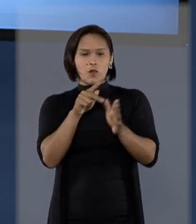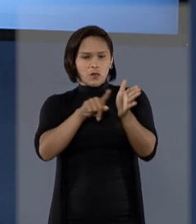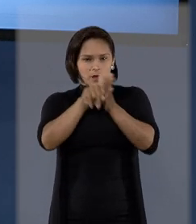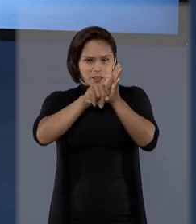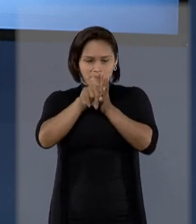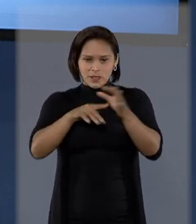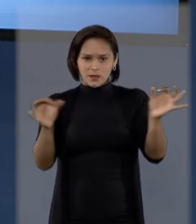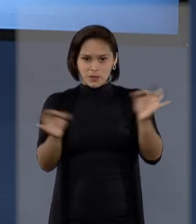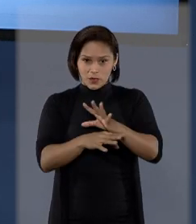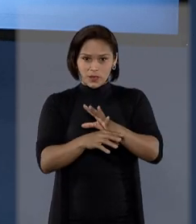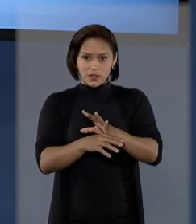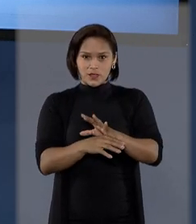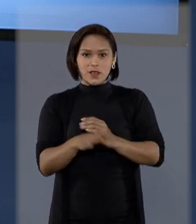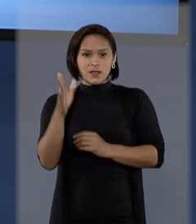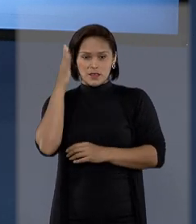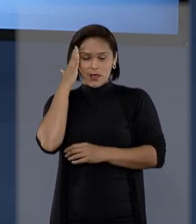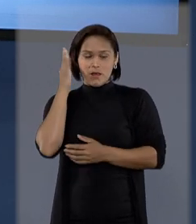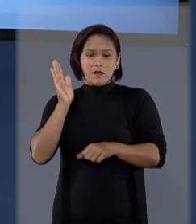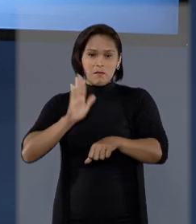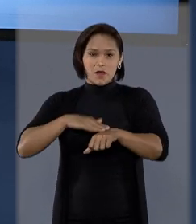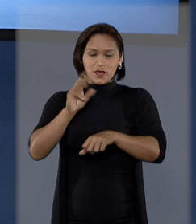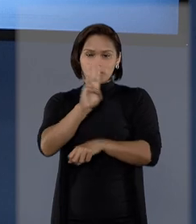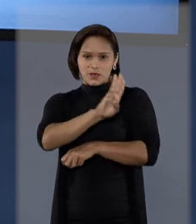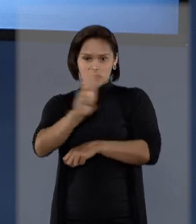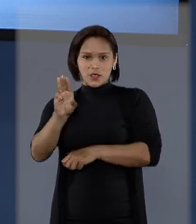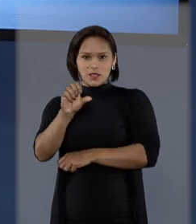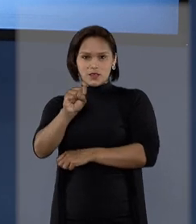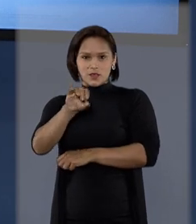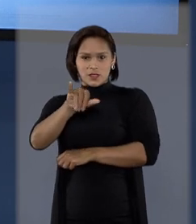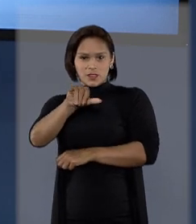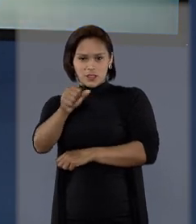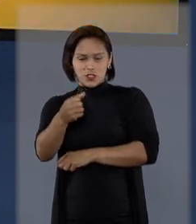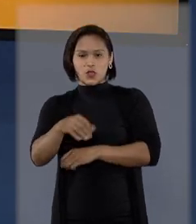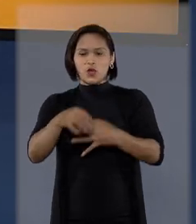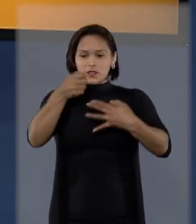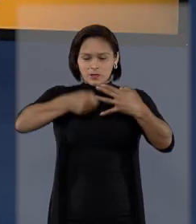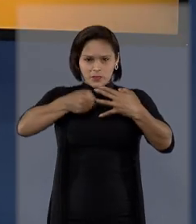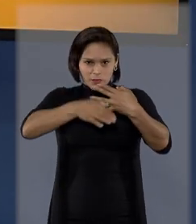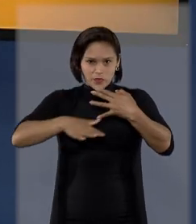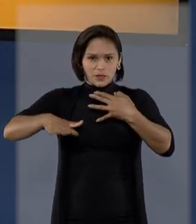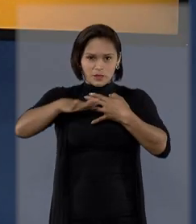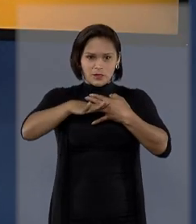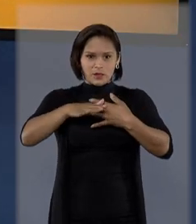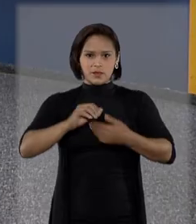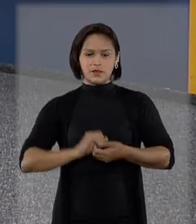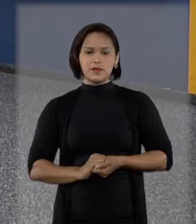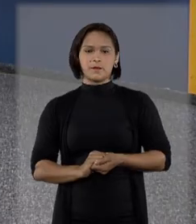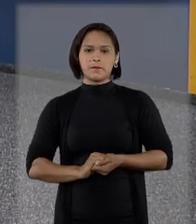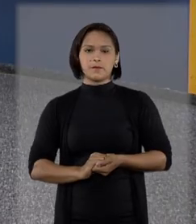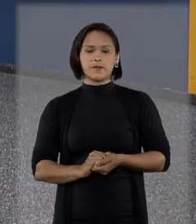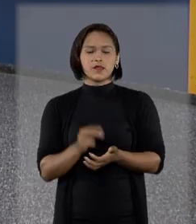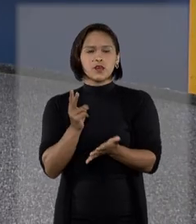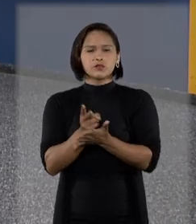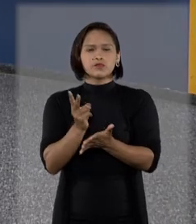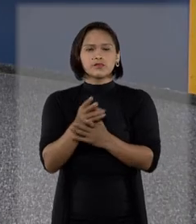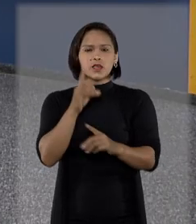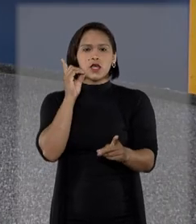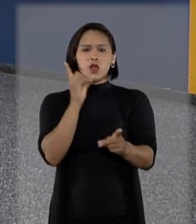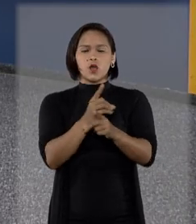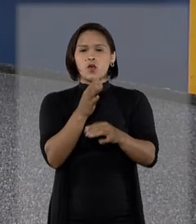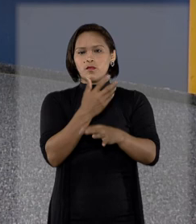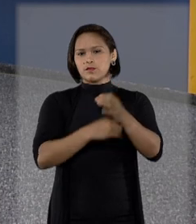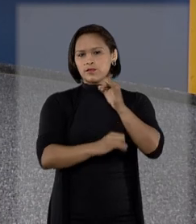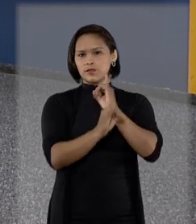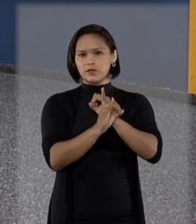Pronta. Para saber mais, acesse o site do STJ na aba Jurisprudência. Durante o encontro